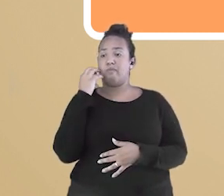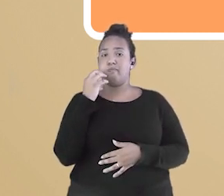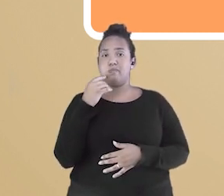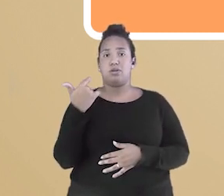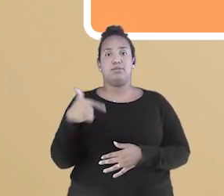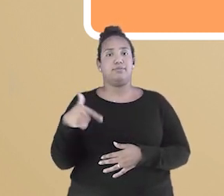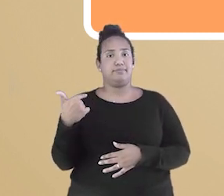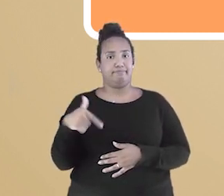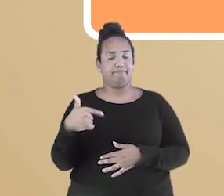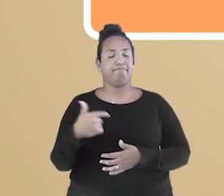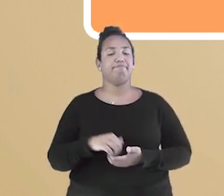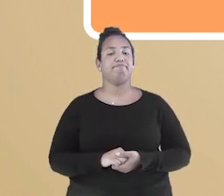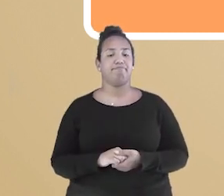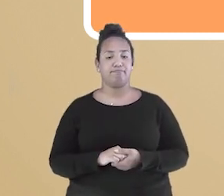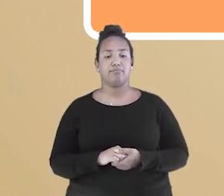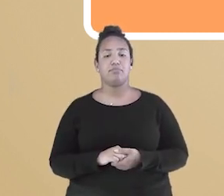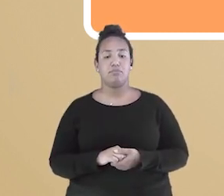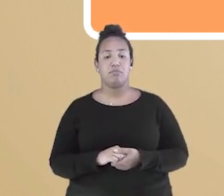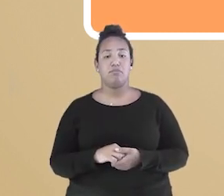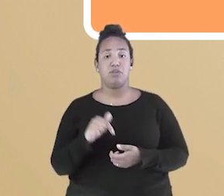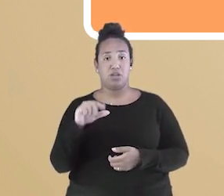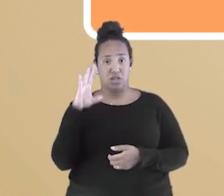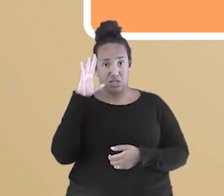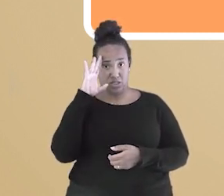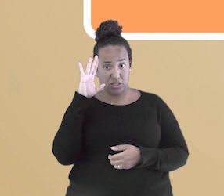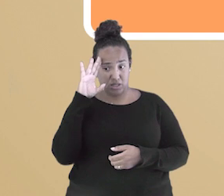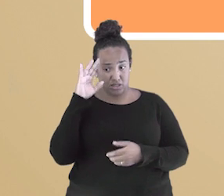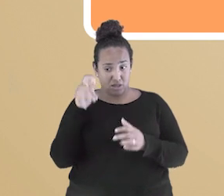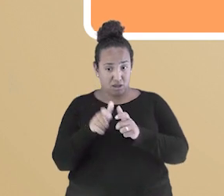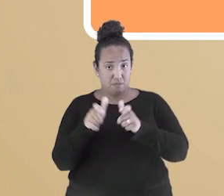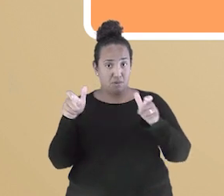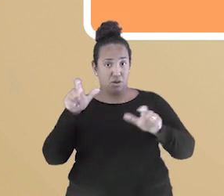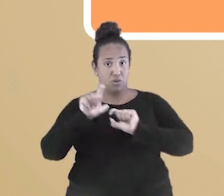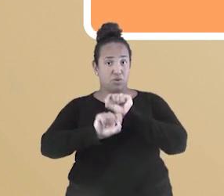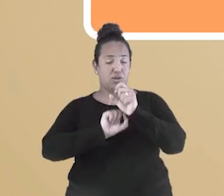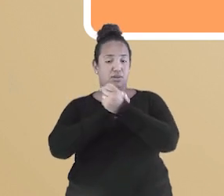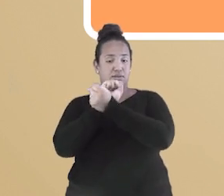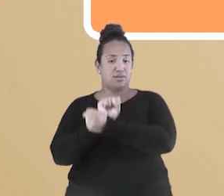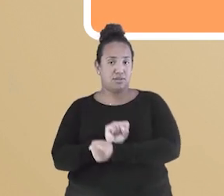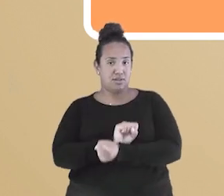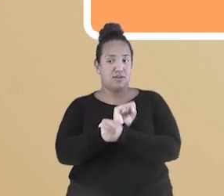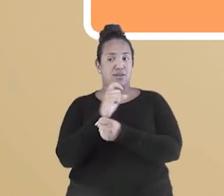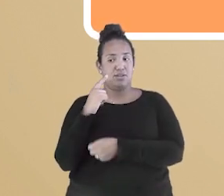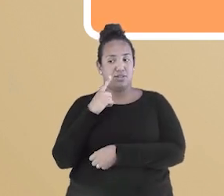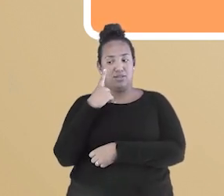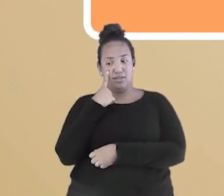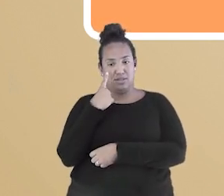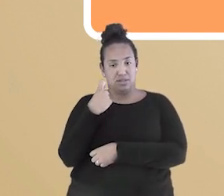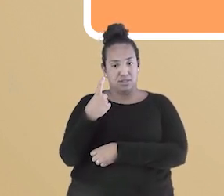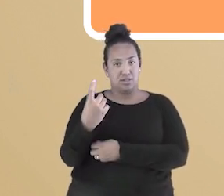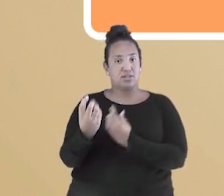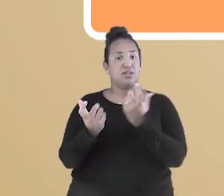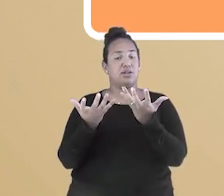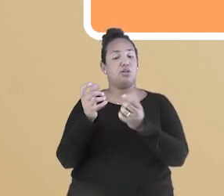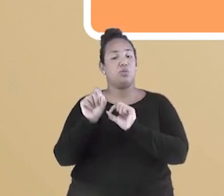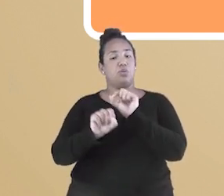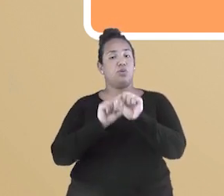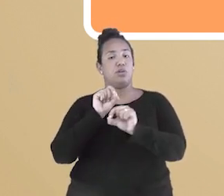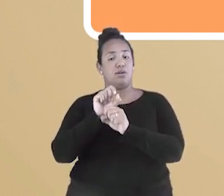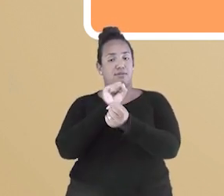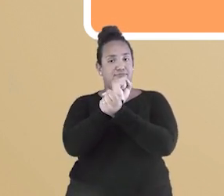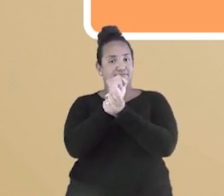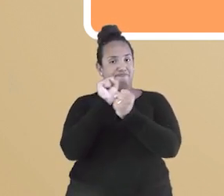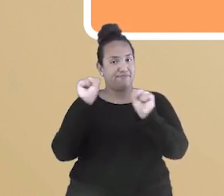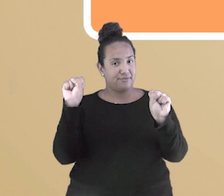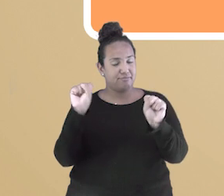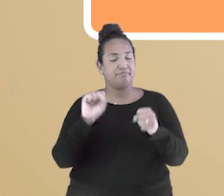era composta por ex-escravos, que tinham bastante interesse em resolver a questão abolicionista. Já a Câmara, que